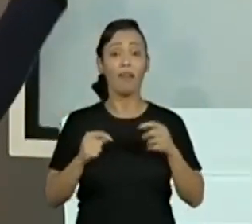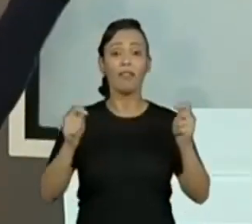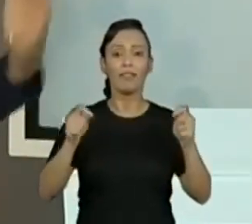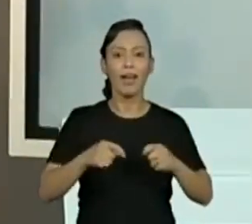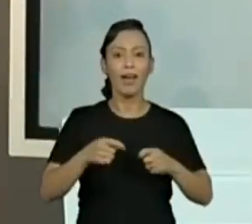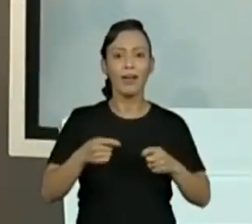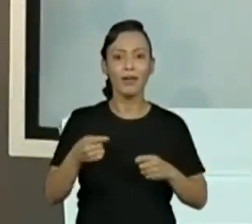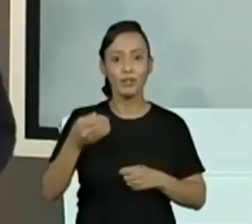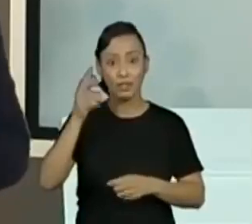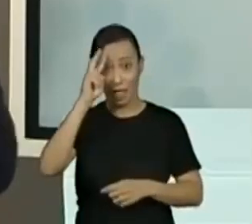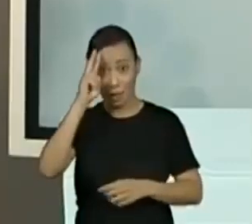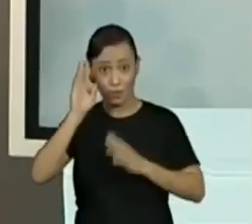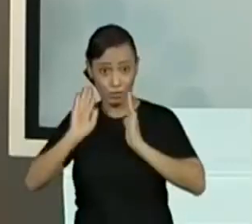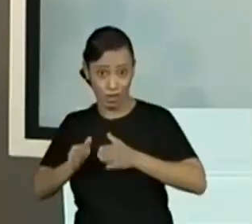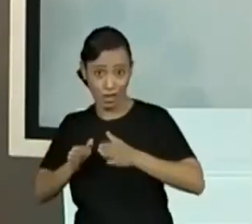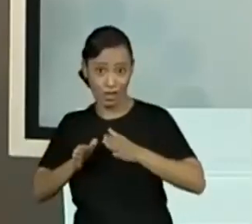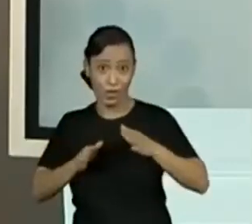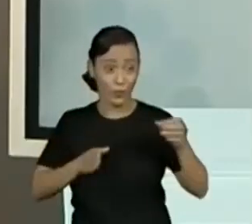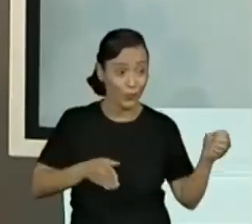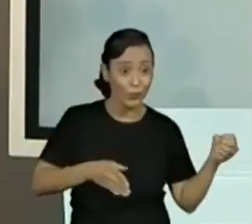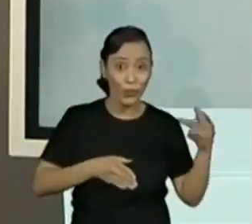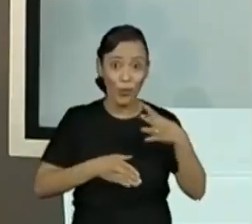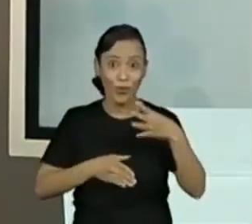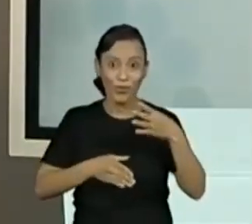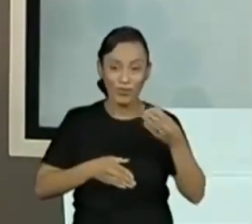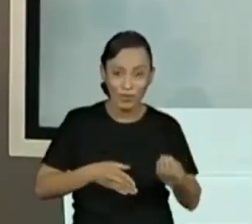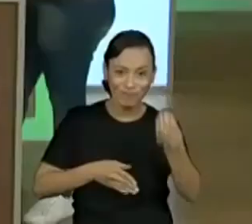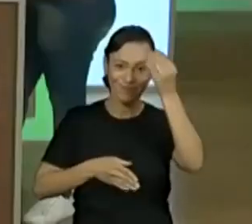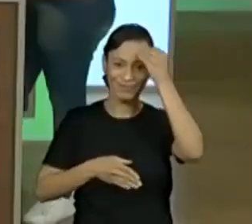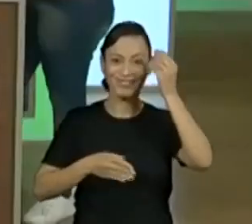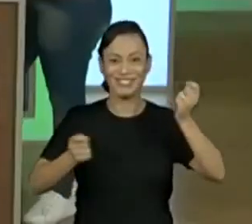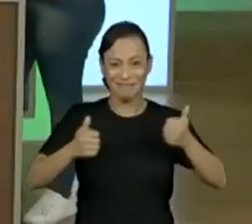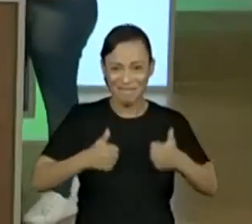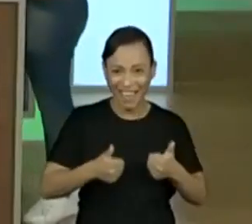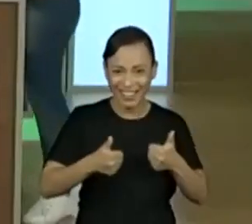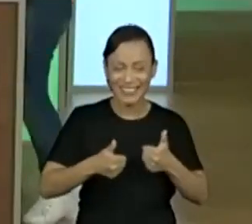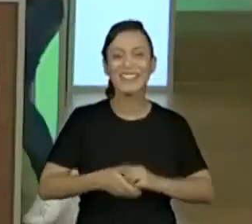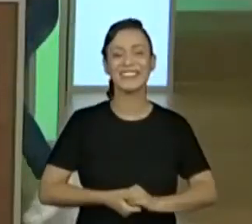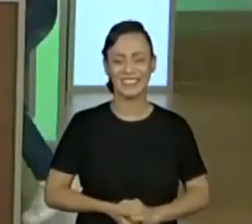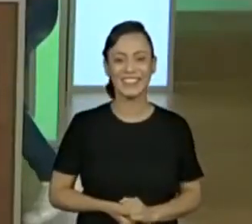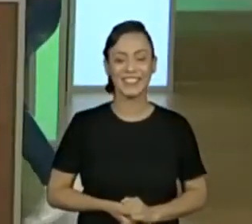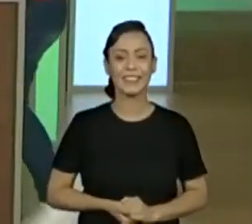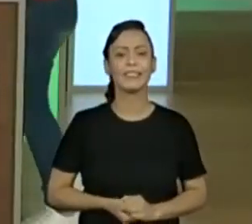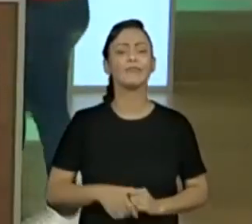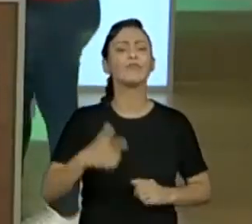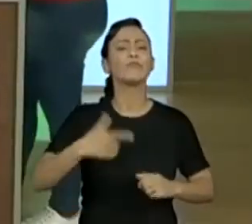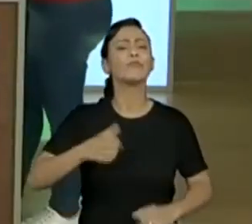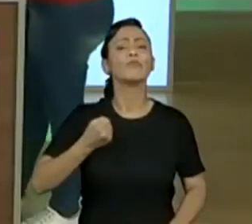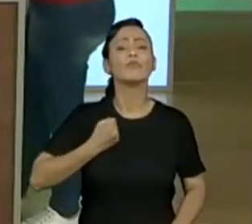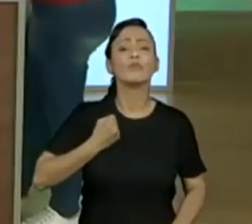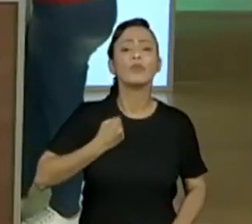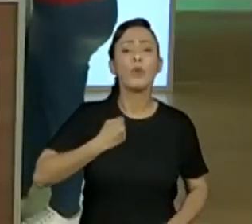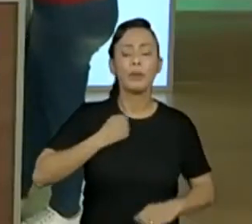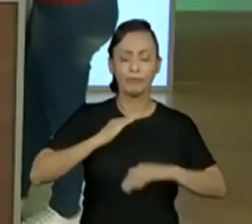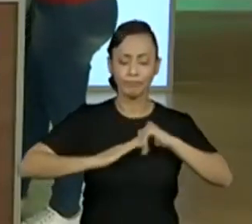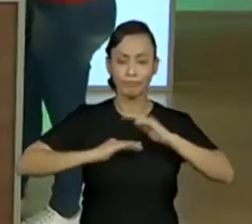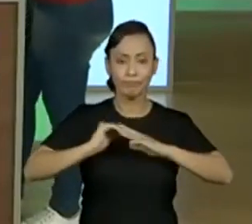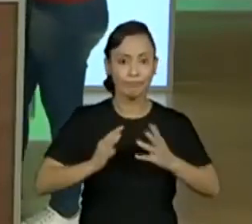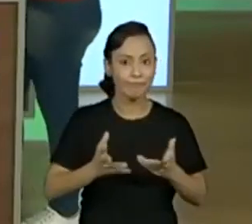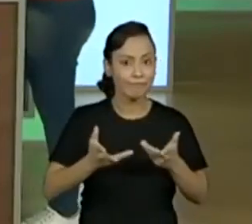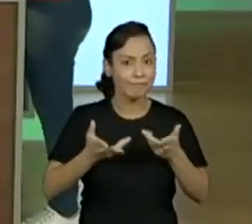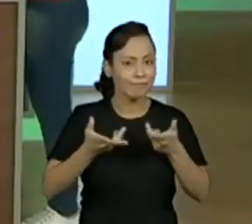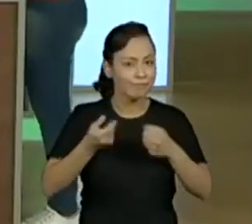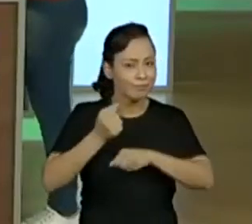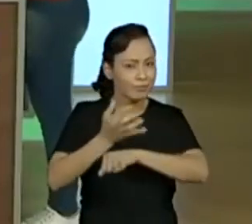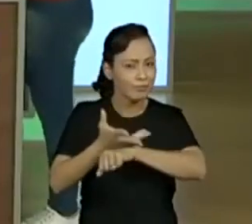o que vocês estão aprendendo hoje. Então, vamos lá de novo? Vamos, vamos lá. Vamos mais uma habilidade aí. Mais uma,